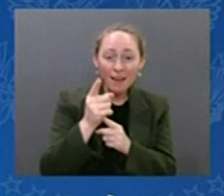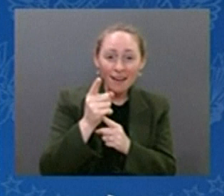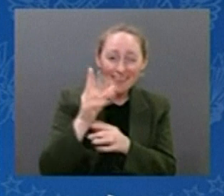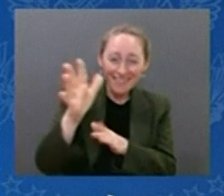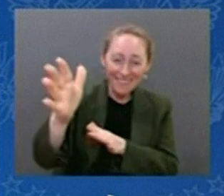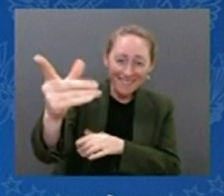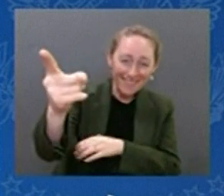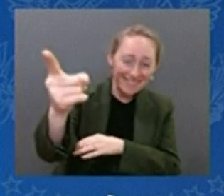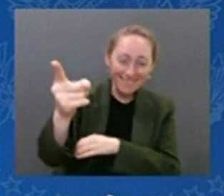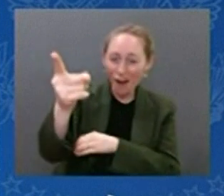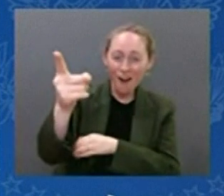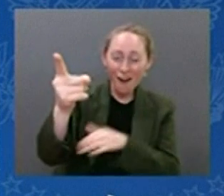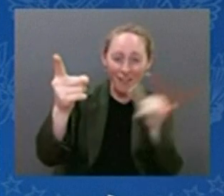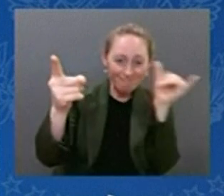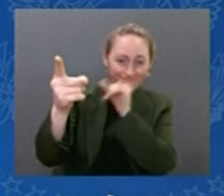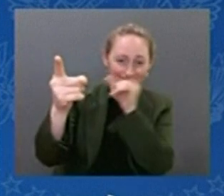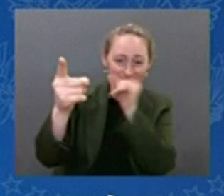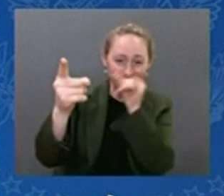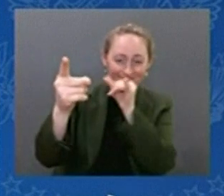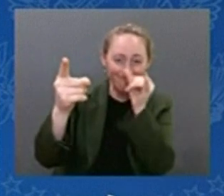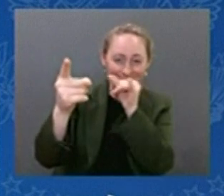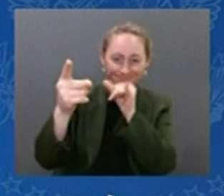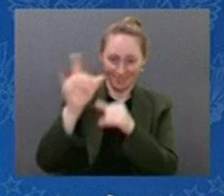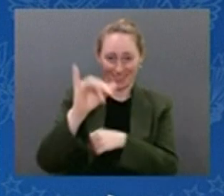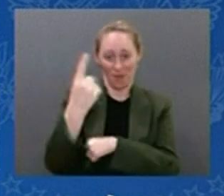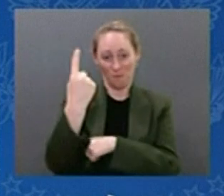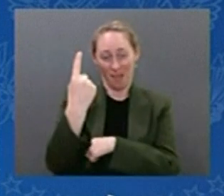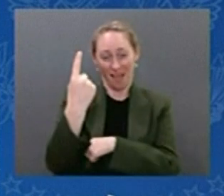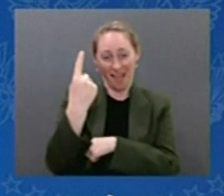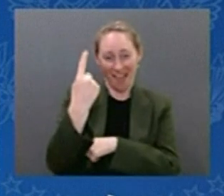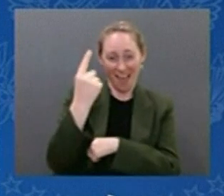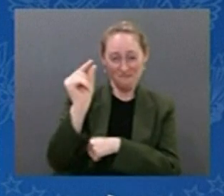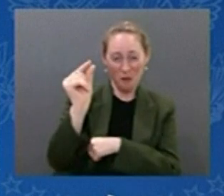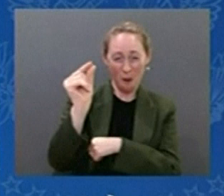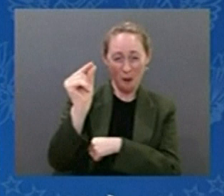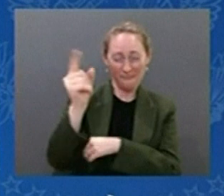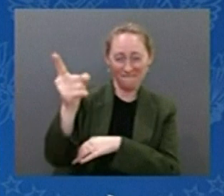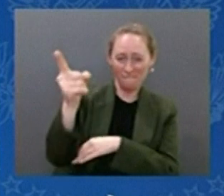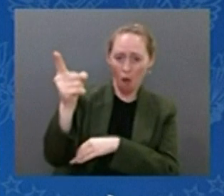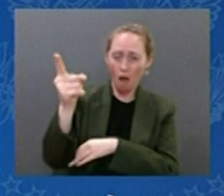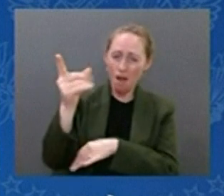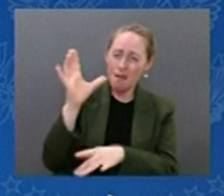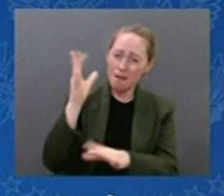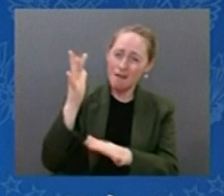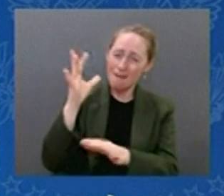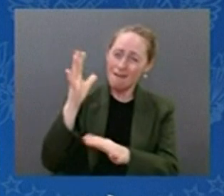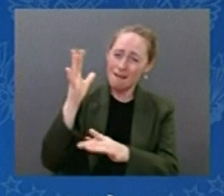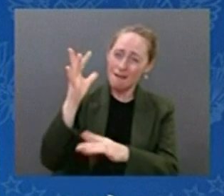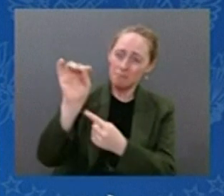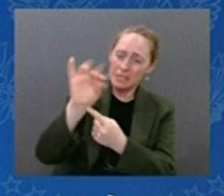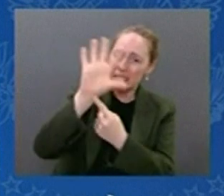Na terça-feira, a NASA vai revelar outras imagens em um evento altamente antecipado pelos entusiastas da exploração espacial.